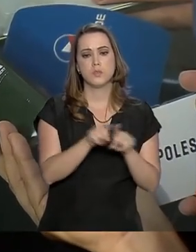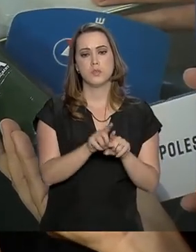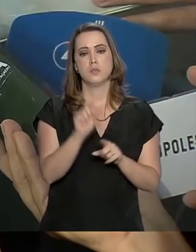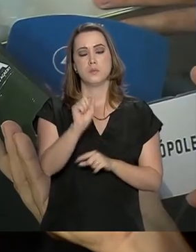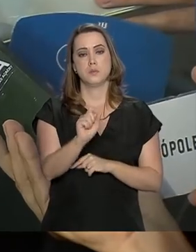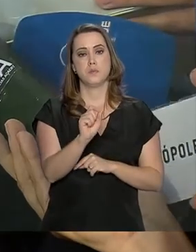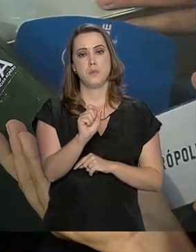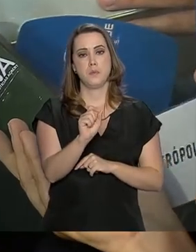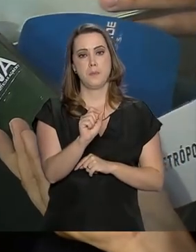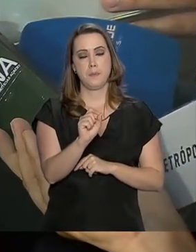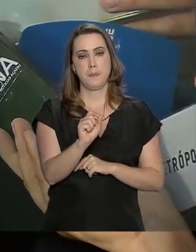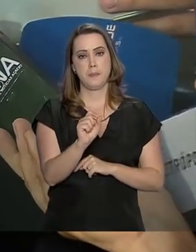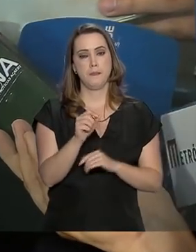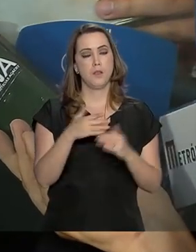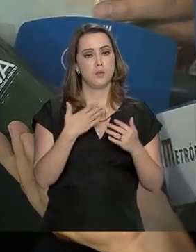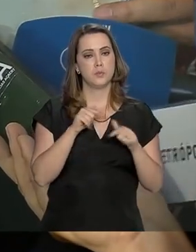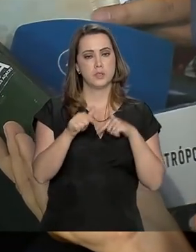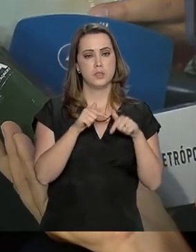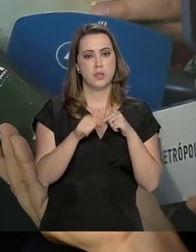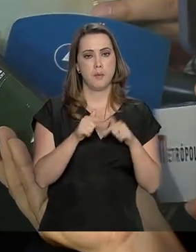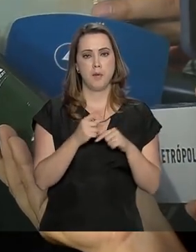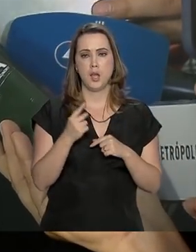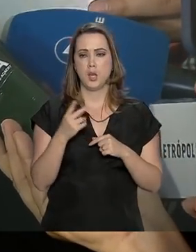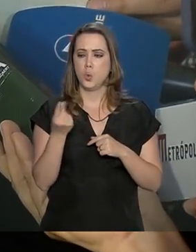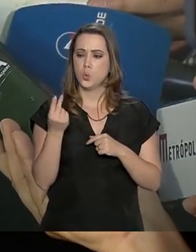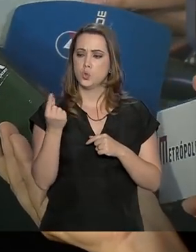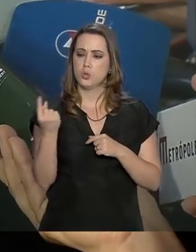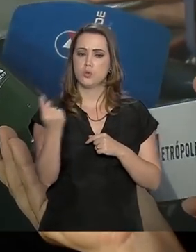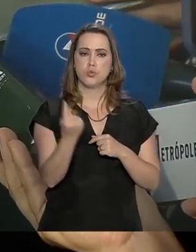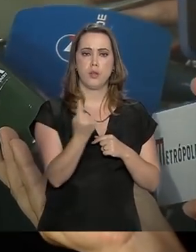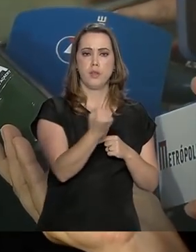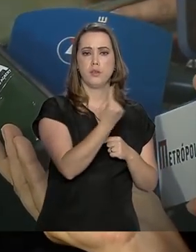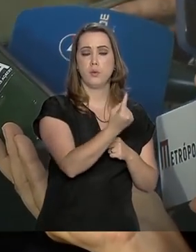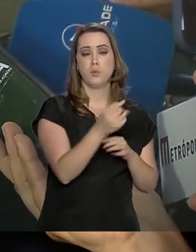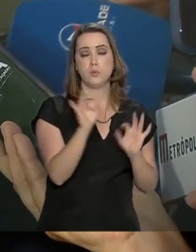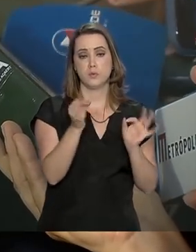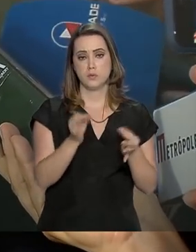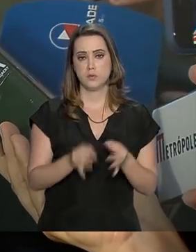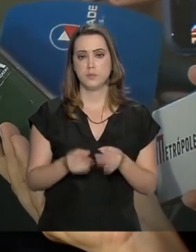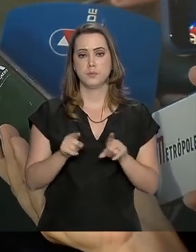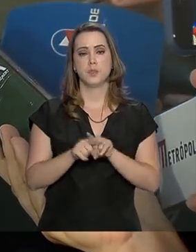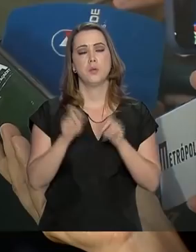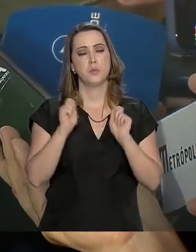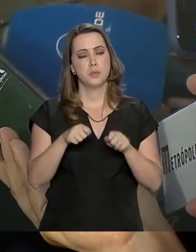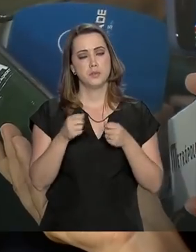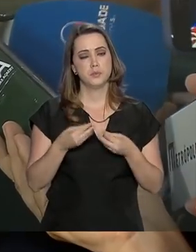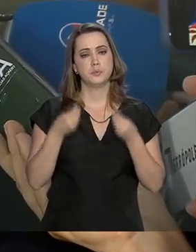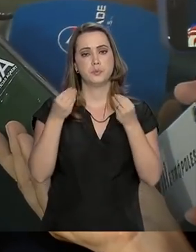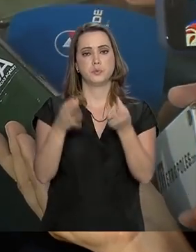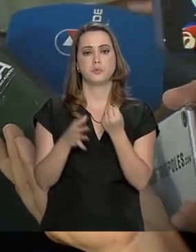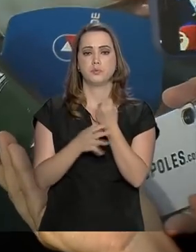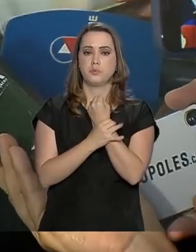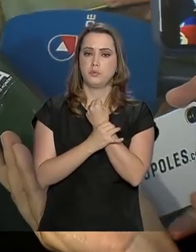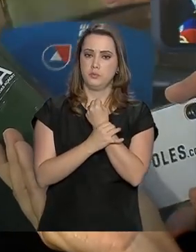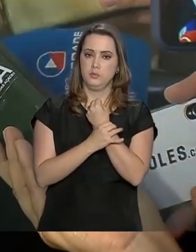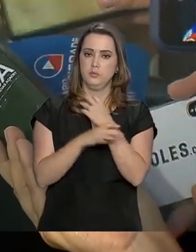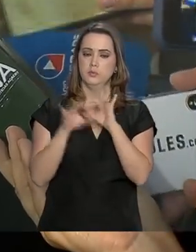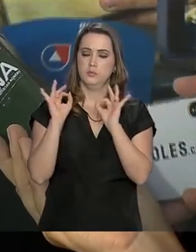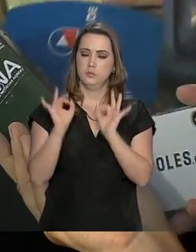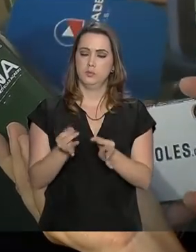vai trabalhar com a poupança individual, exatamente para poder dar segurança e garantia